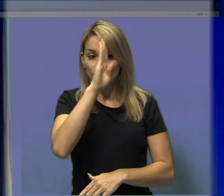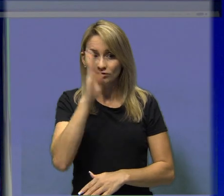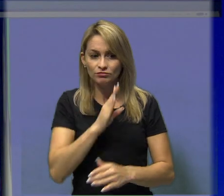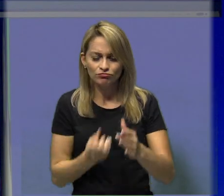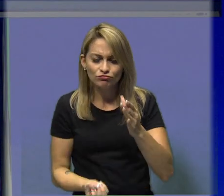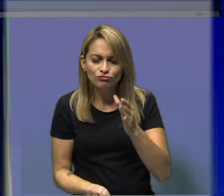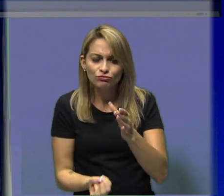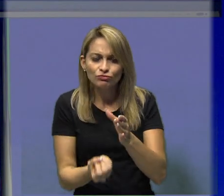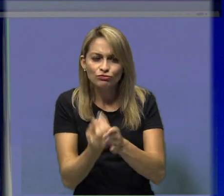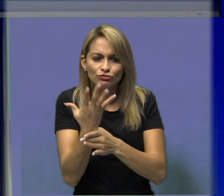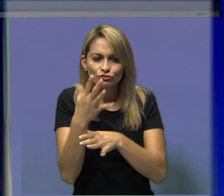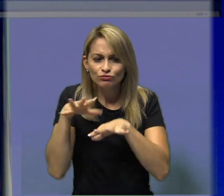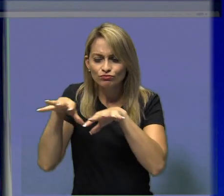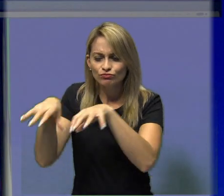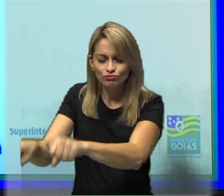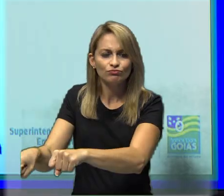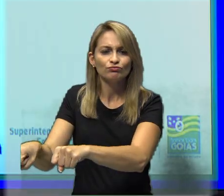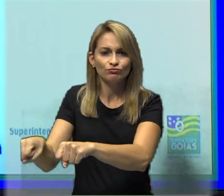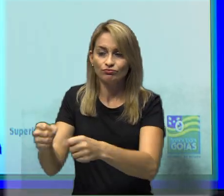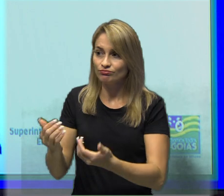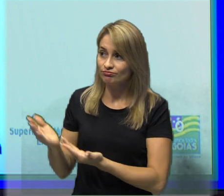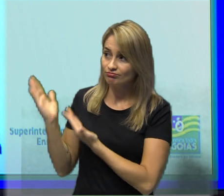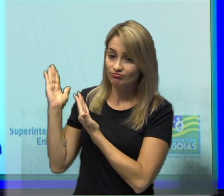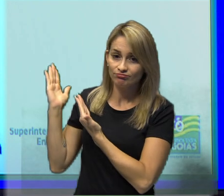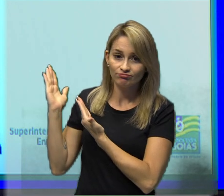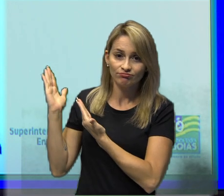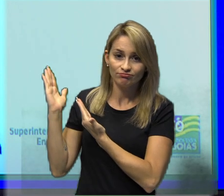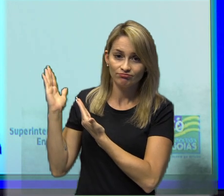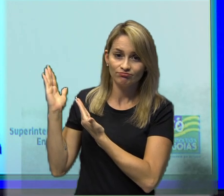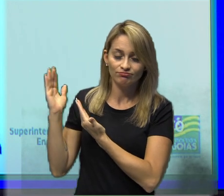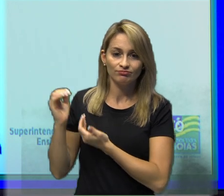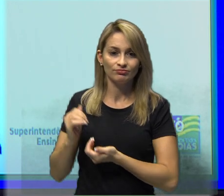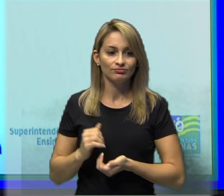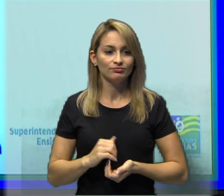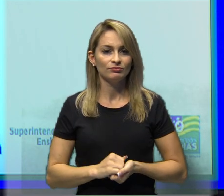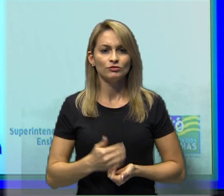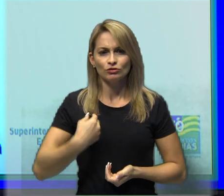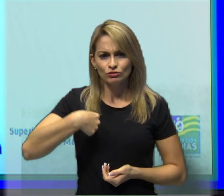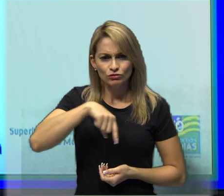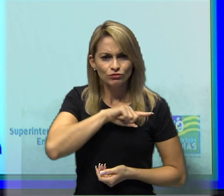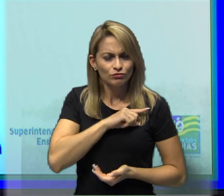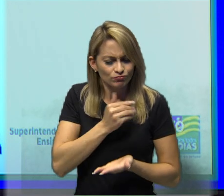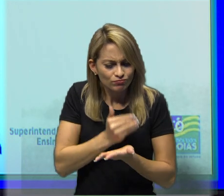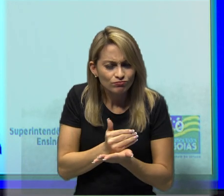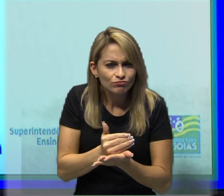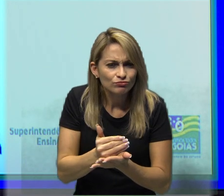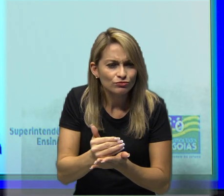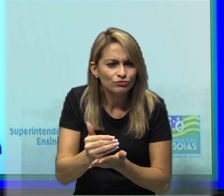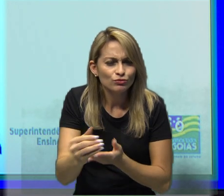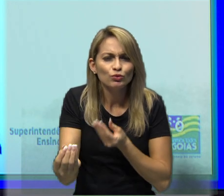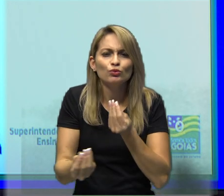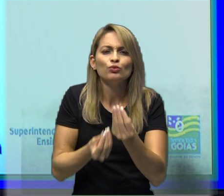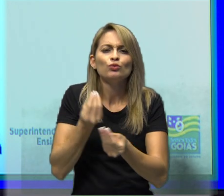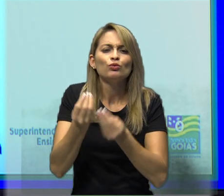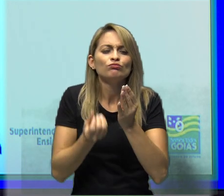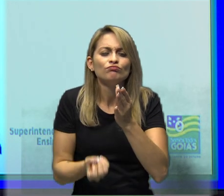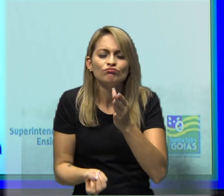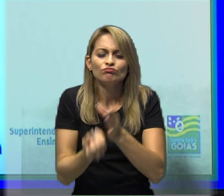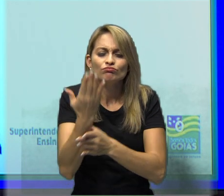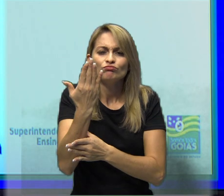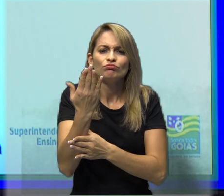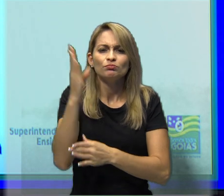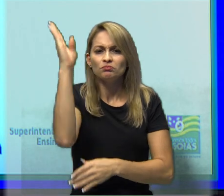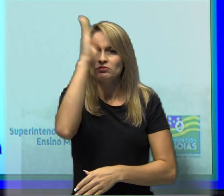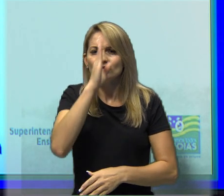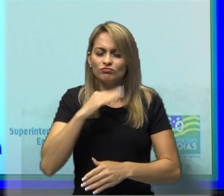Então o tema da nossa aula é justamente trabalhar os primórdios da história brasileira. Nós vamos